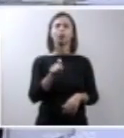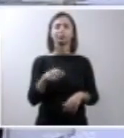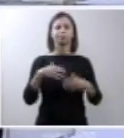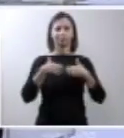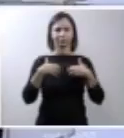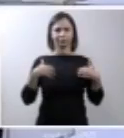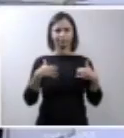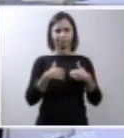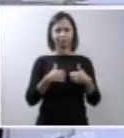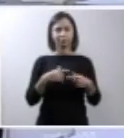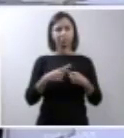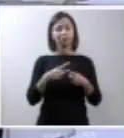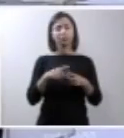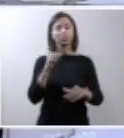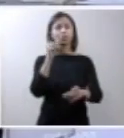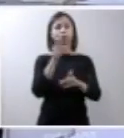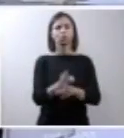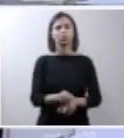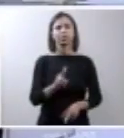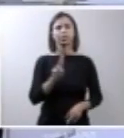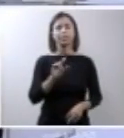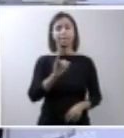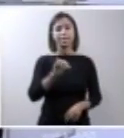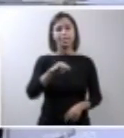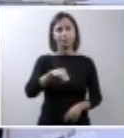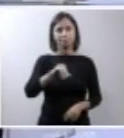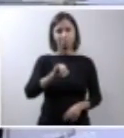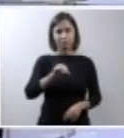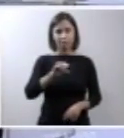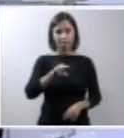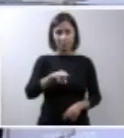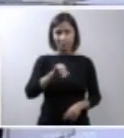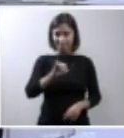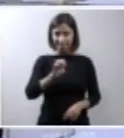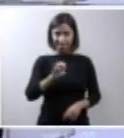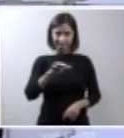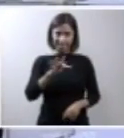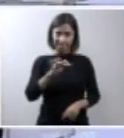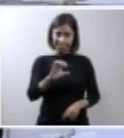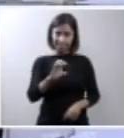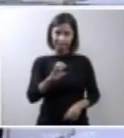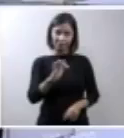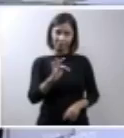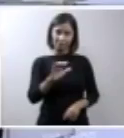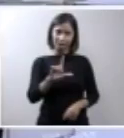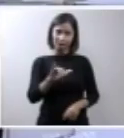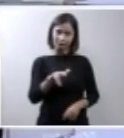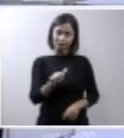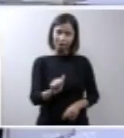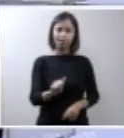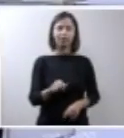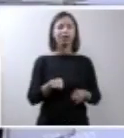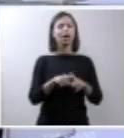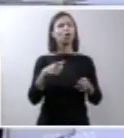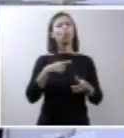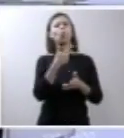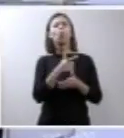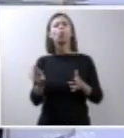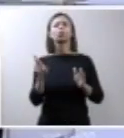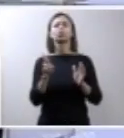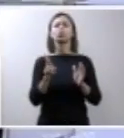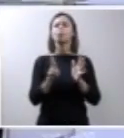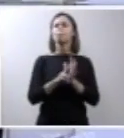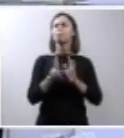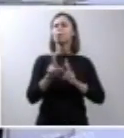sequência da inencefalia e que pode incluir uma série de outros padrões malformativos